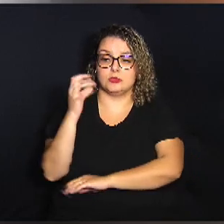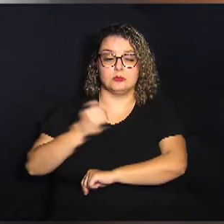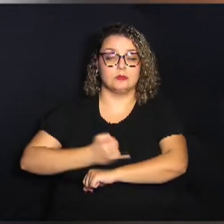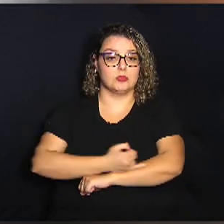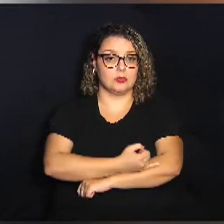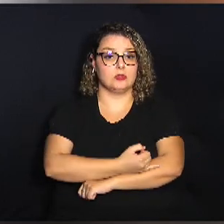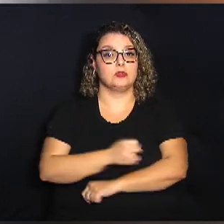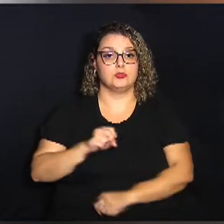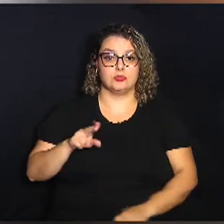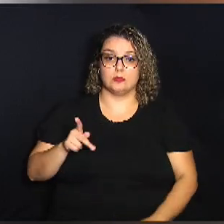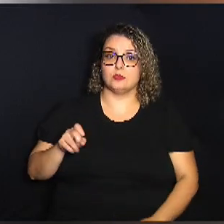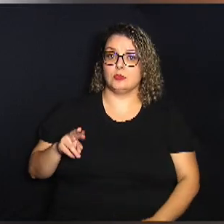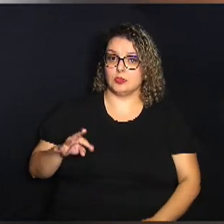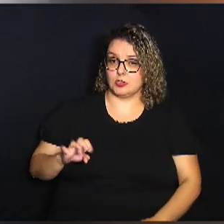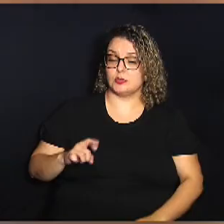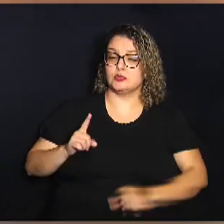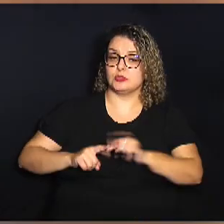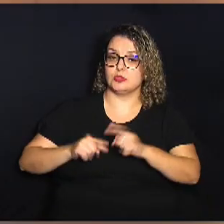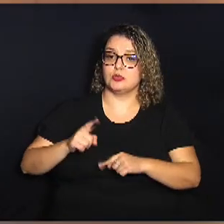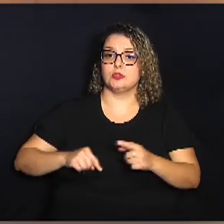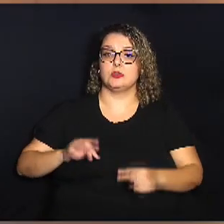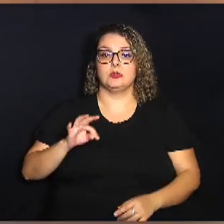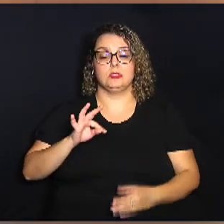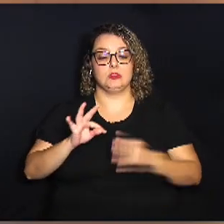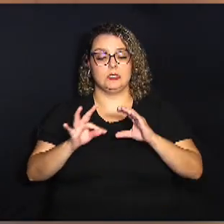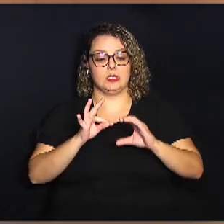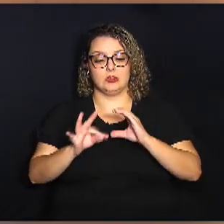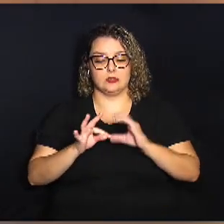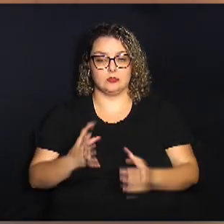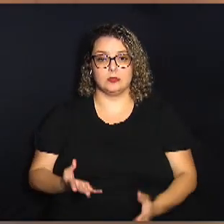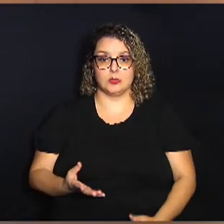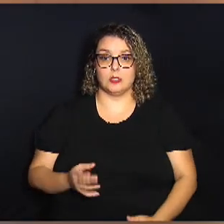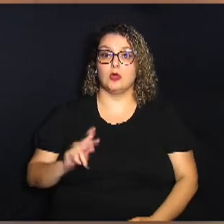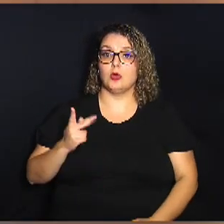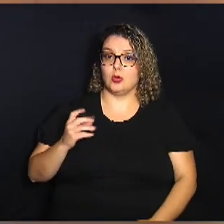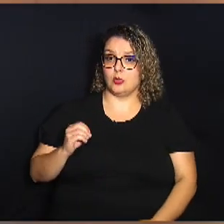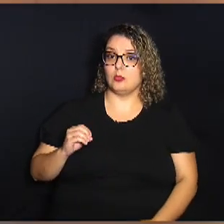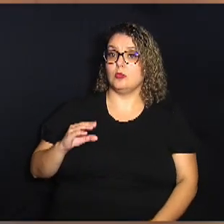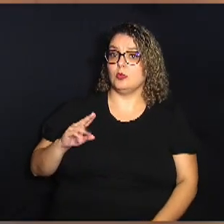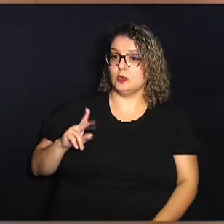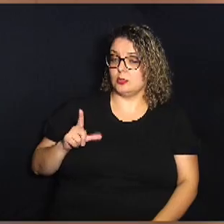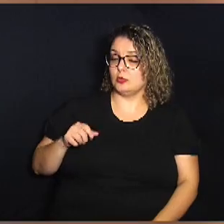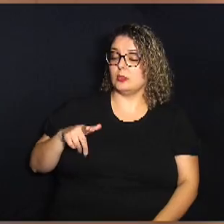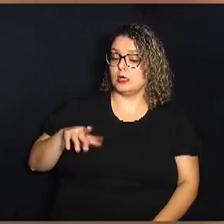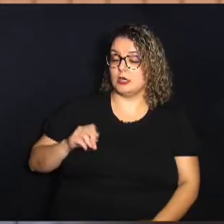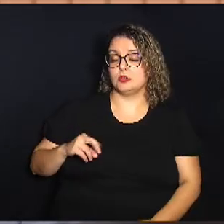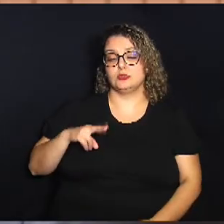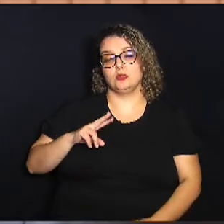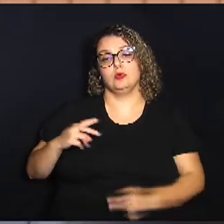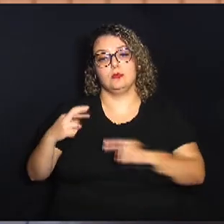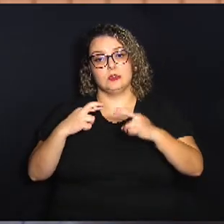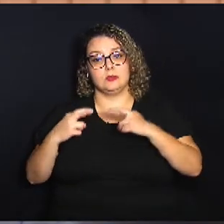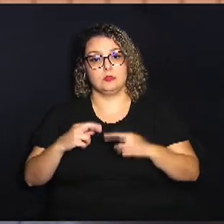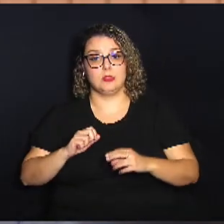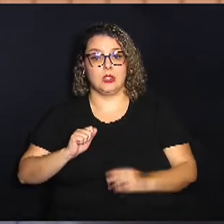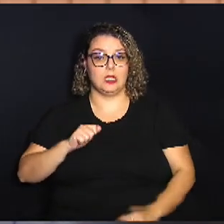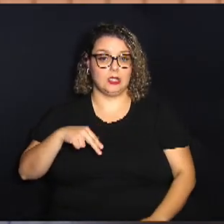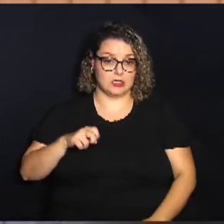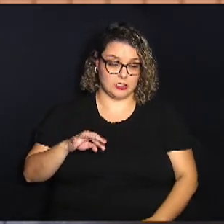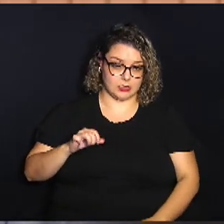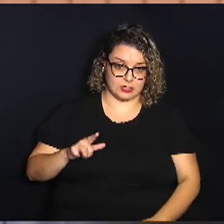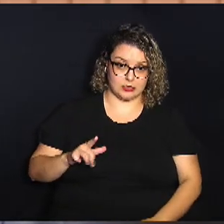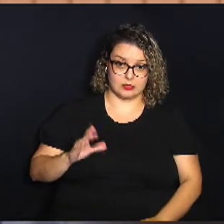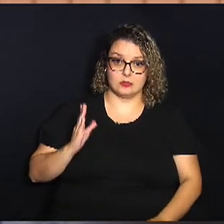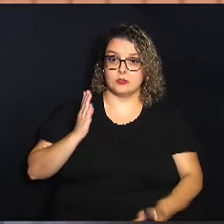suporte para equipamentos de telecomunicações homologados ou fiscalizados pela Anatel ele vem de